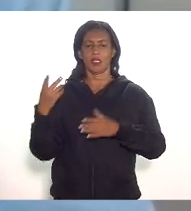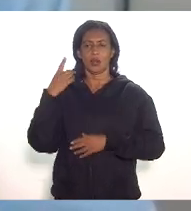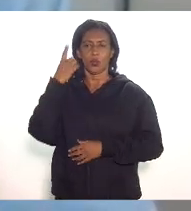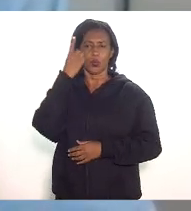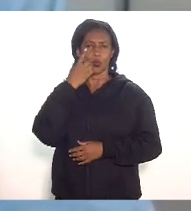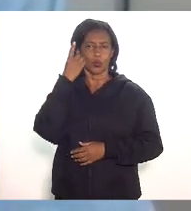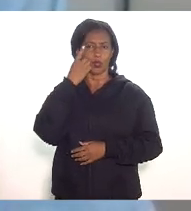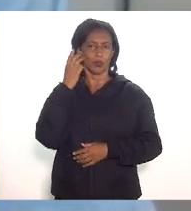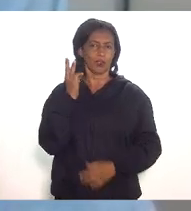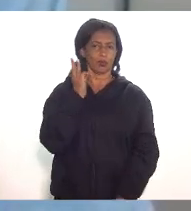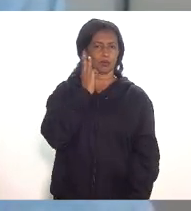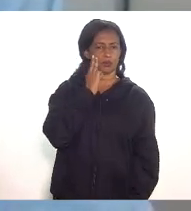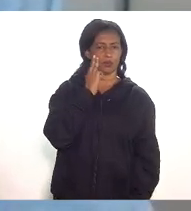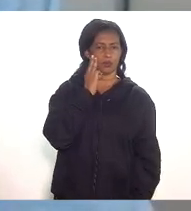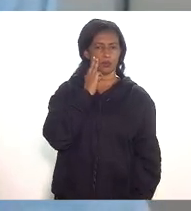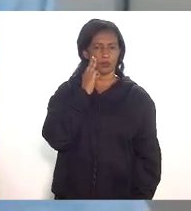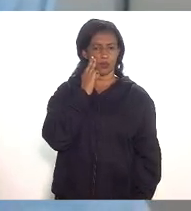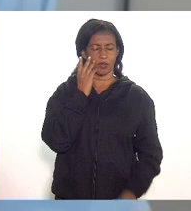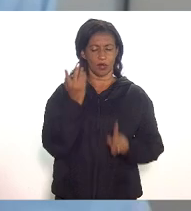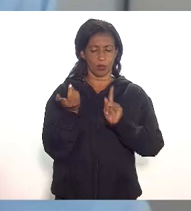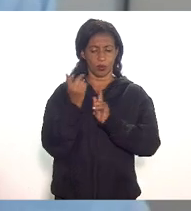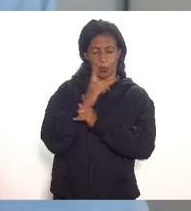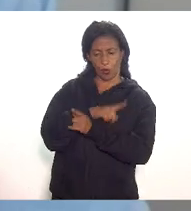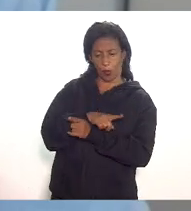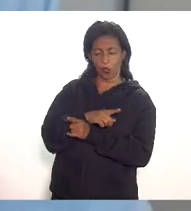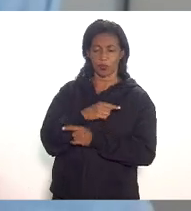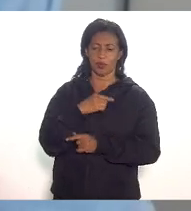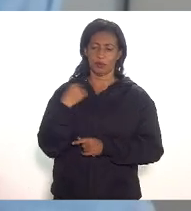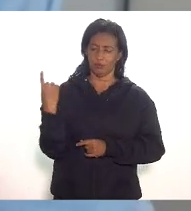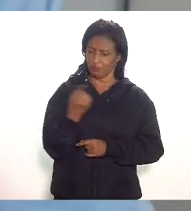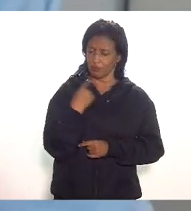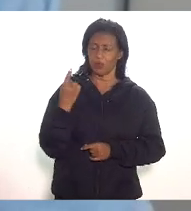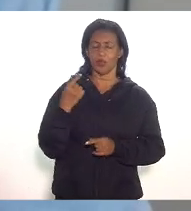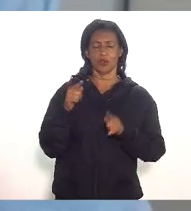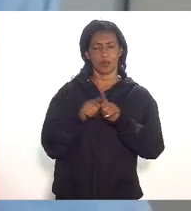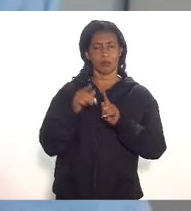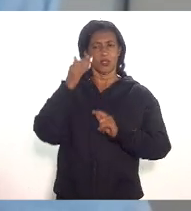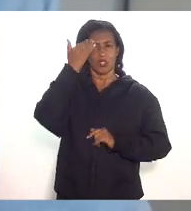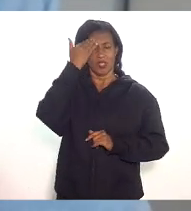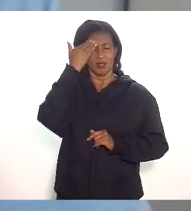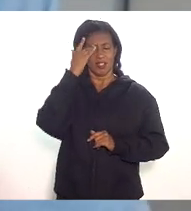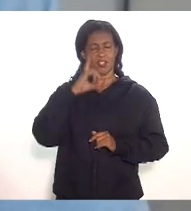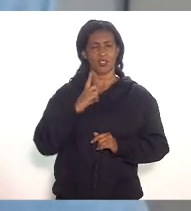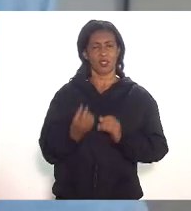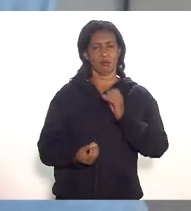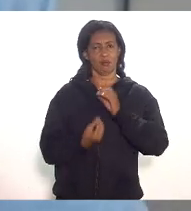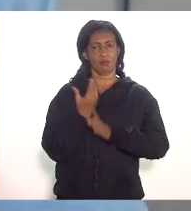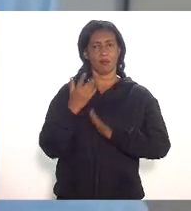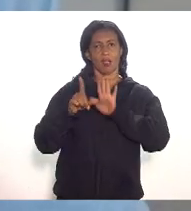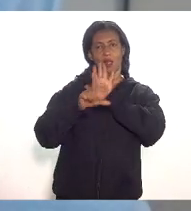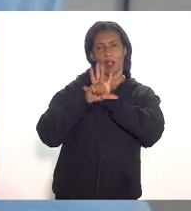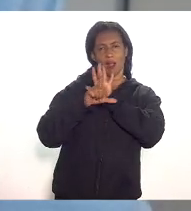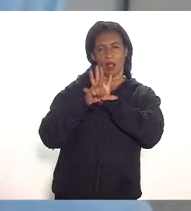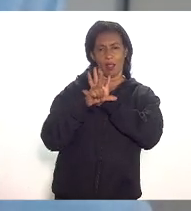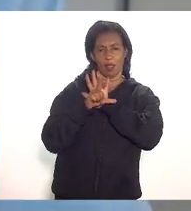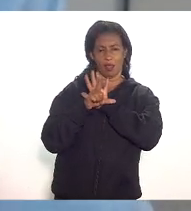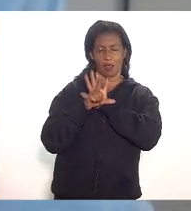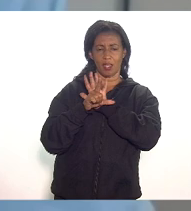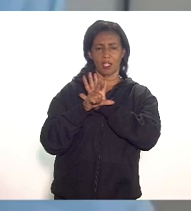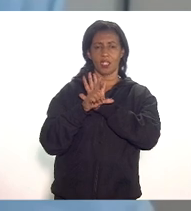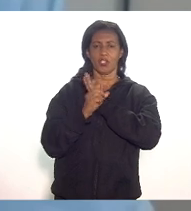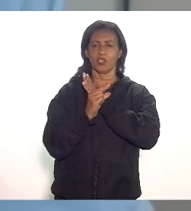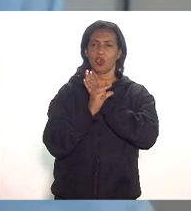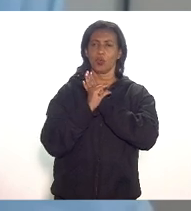Valdeck em relação às contrapartidas a gente entende que já existe uma lei geral inclusive de